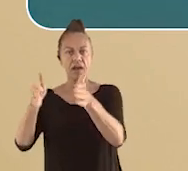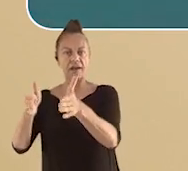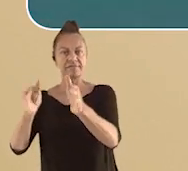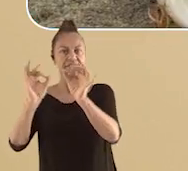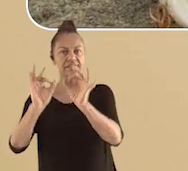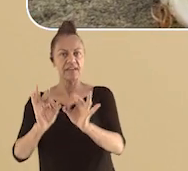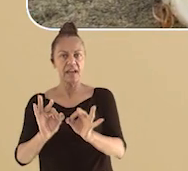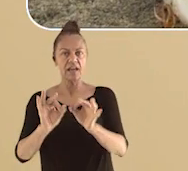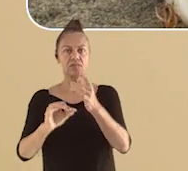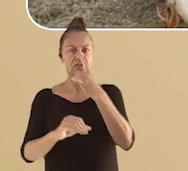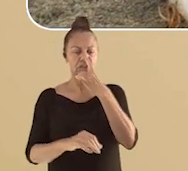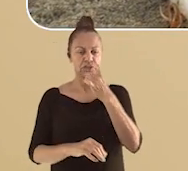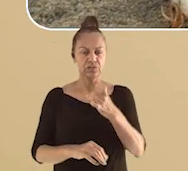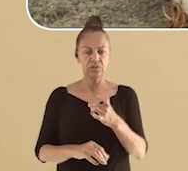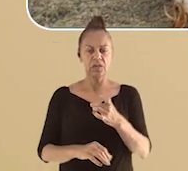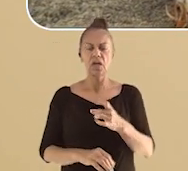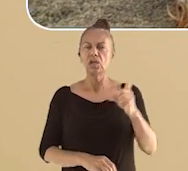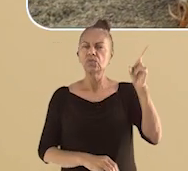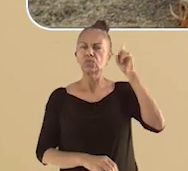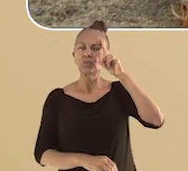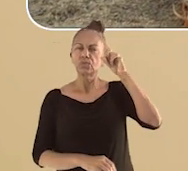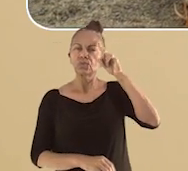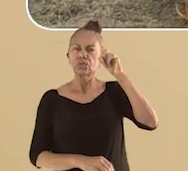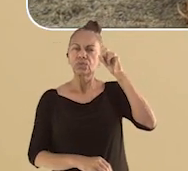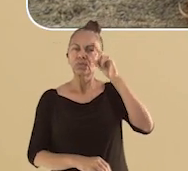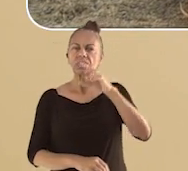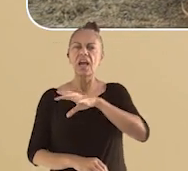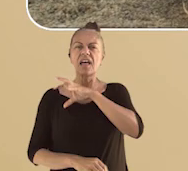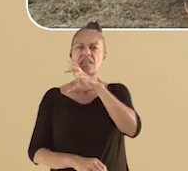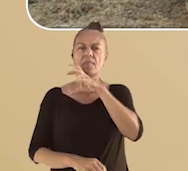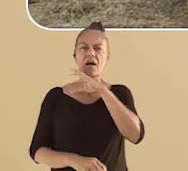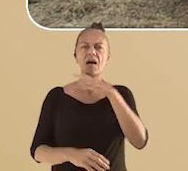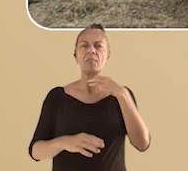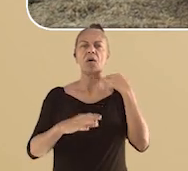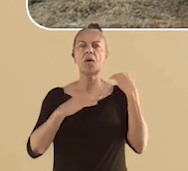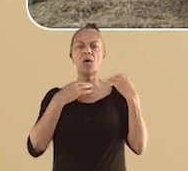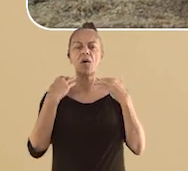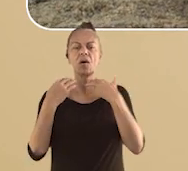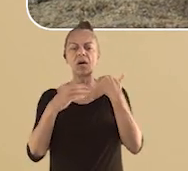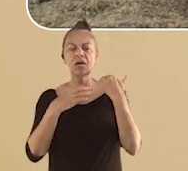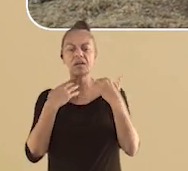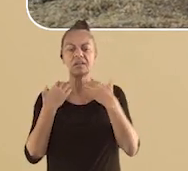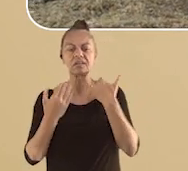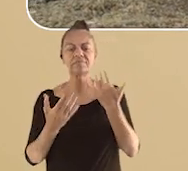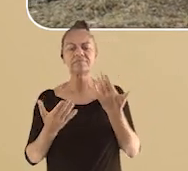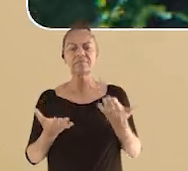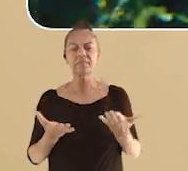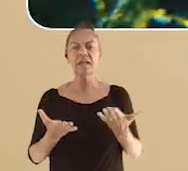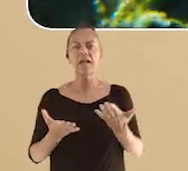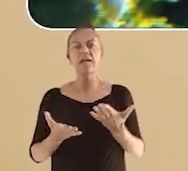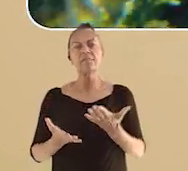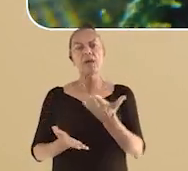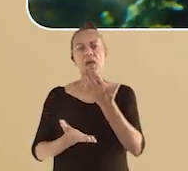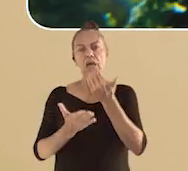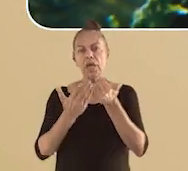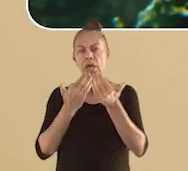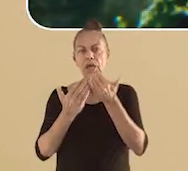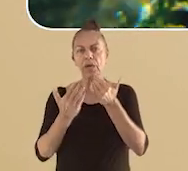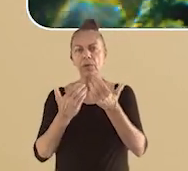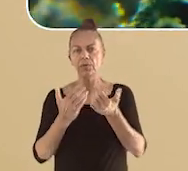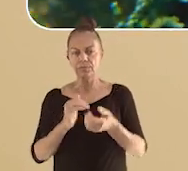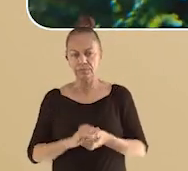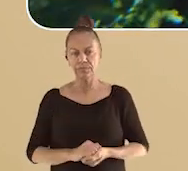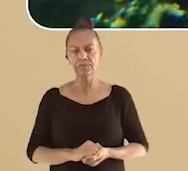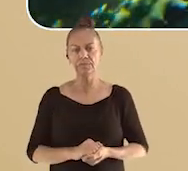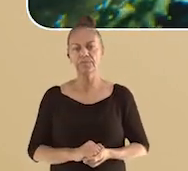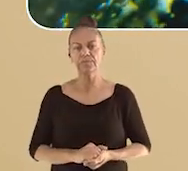Todos os dias, muitos animais morrem por comerem plástico, achando que há